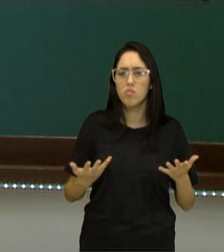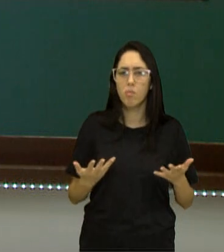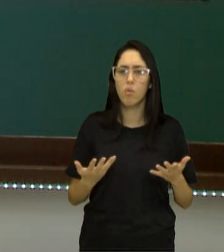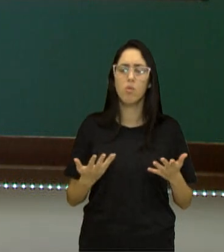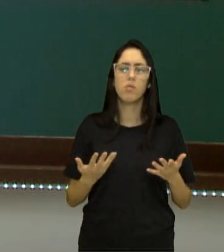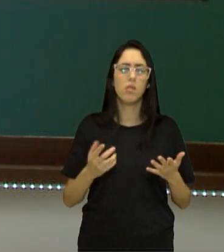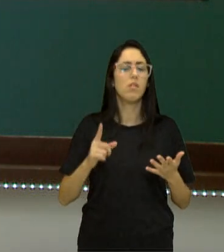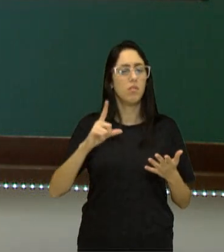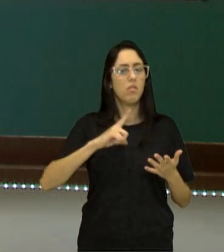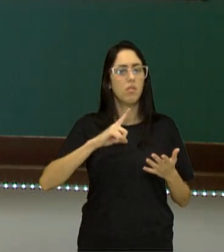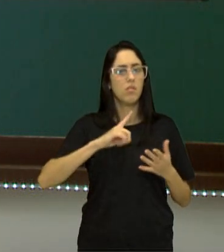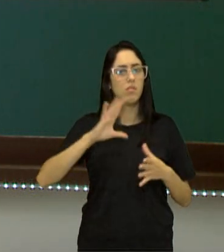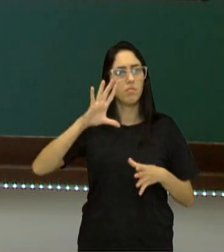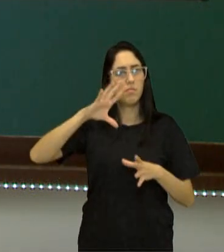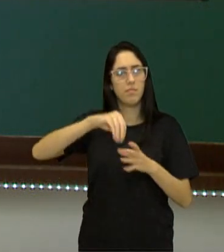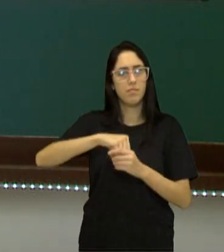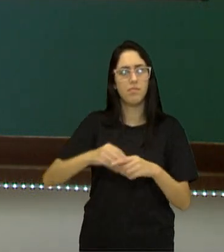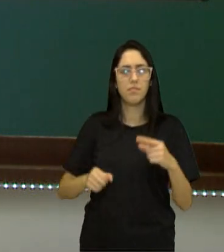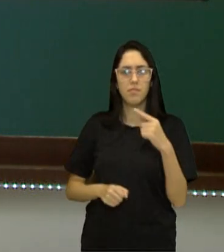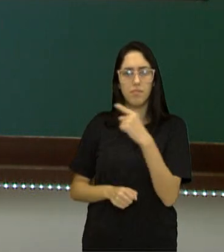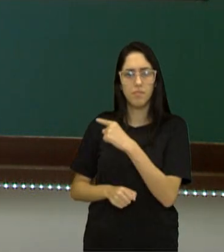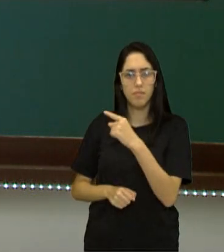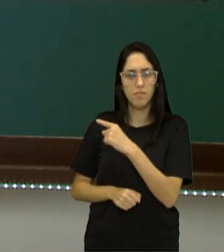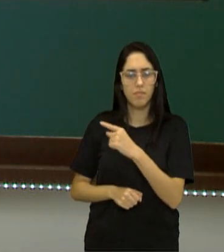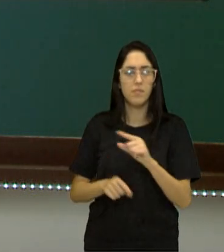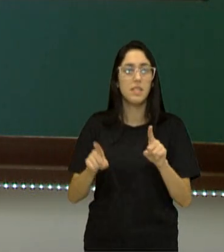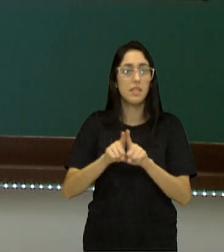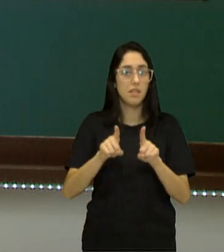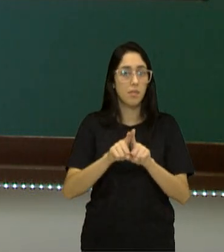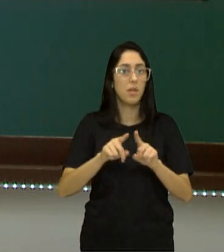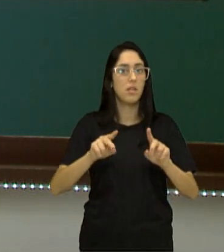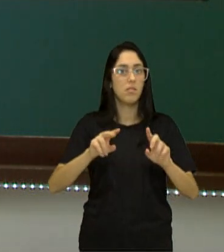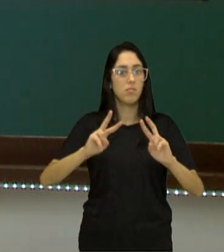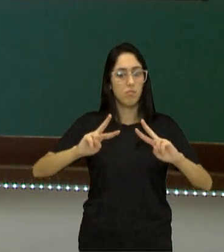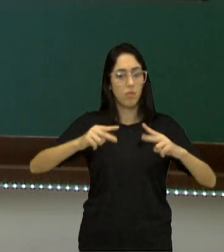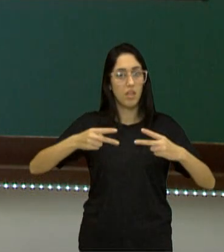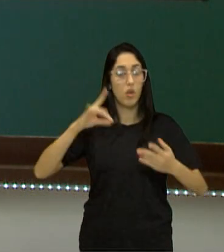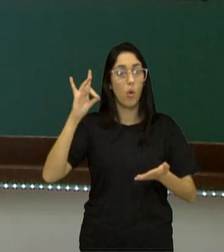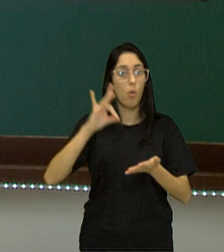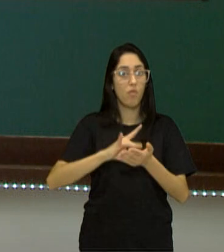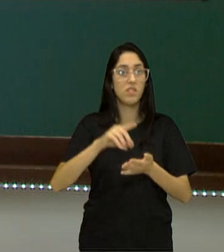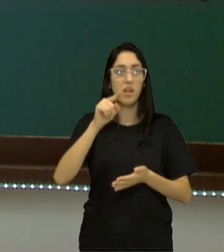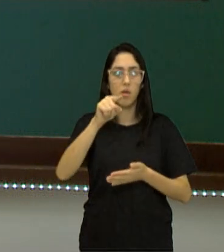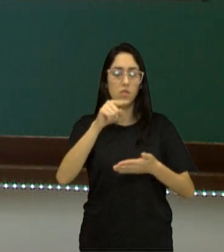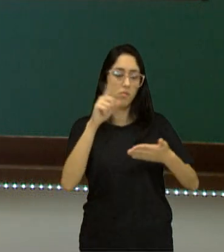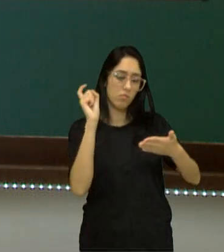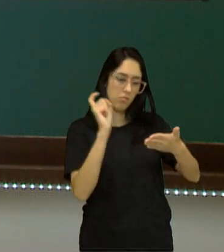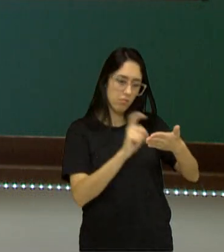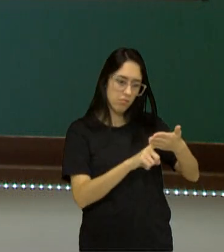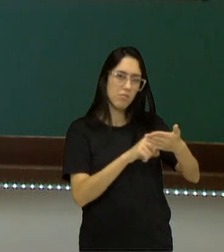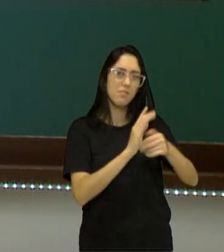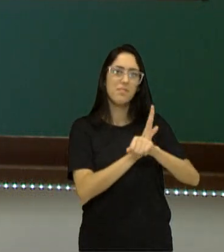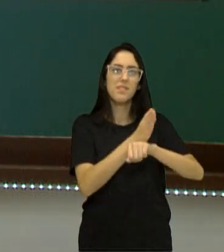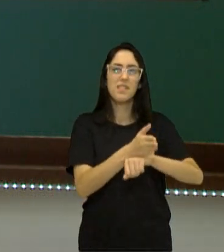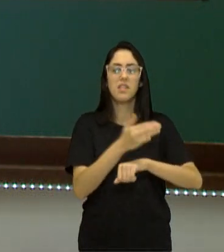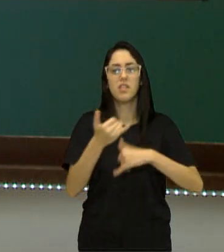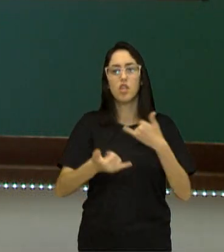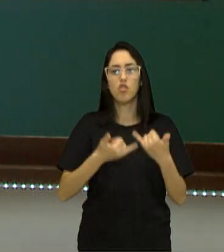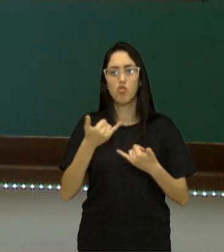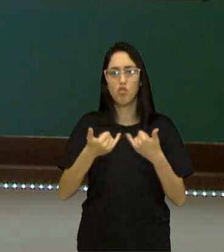Tudo isso aparece ali, além do link da página oficial que você clicando vai ser levado ao jogo.